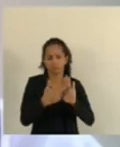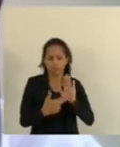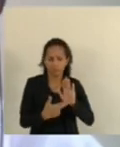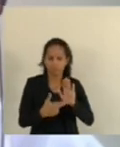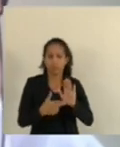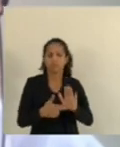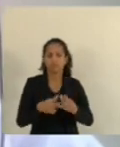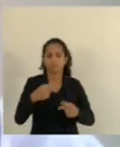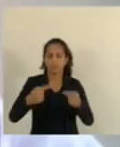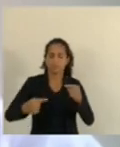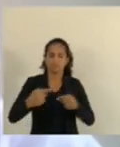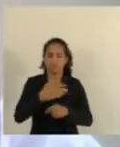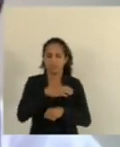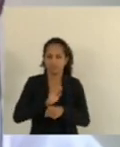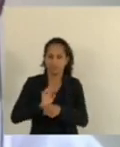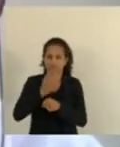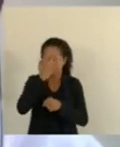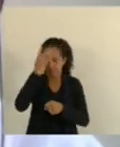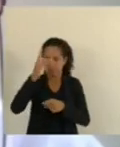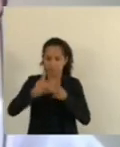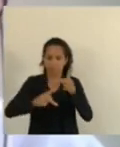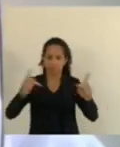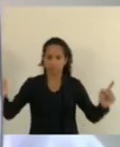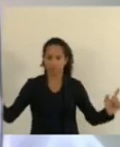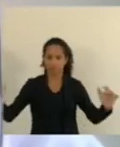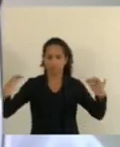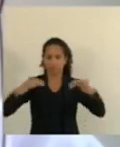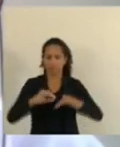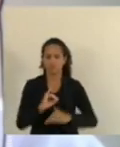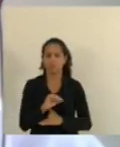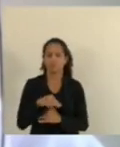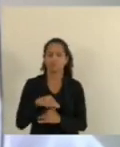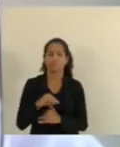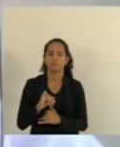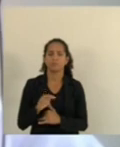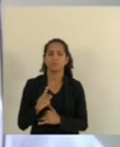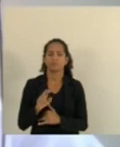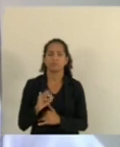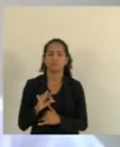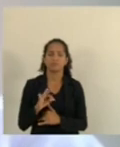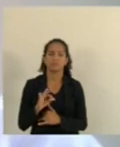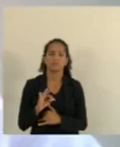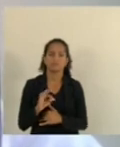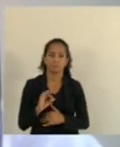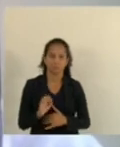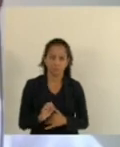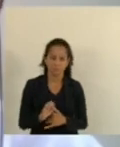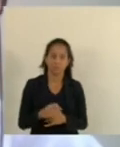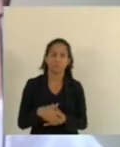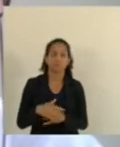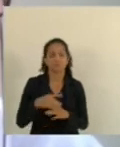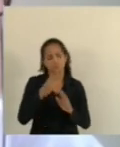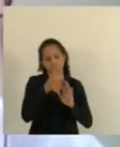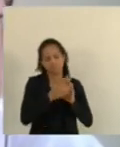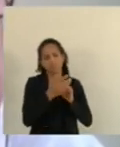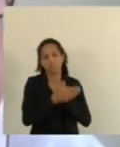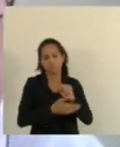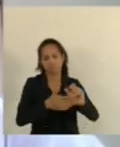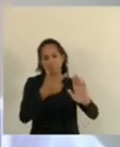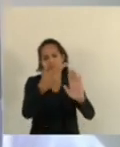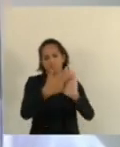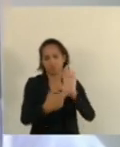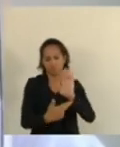Para a população Migrante Dispõe Sob seus objetivos Princípios Diretrizes E ações